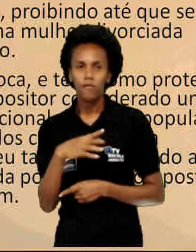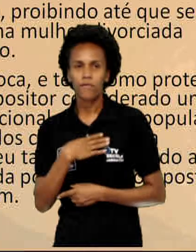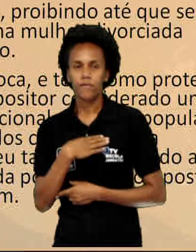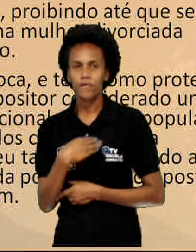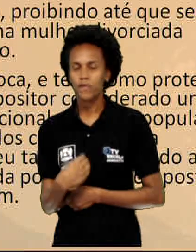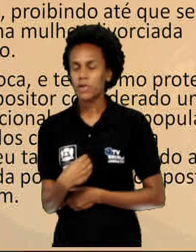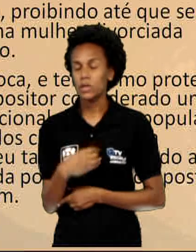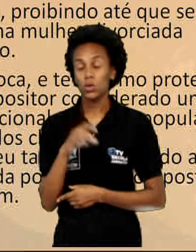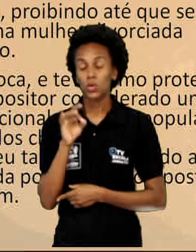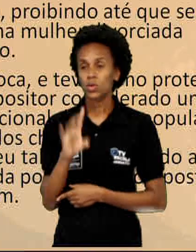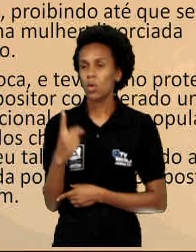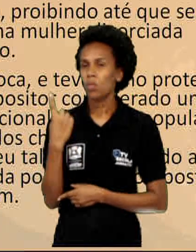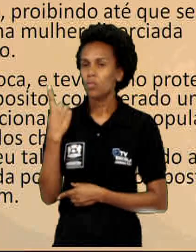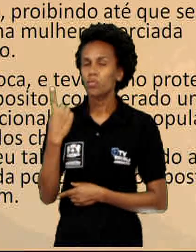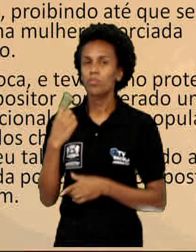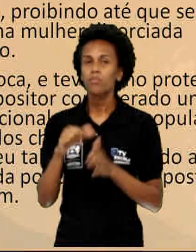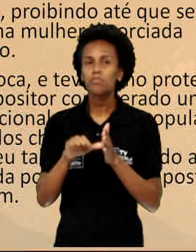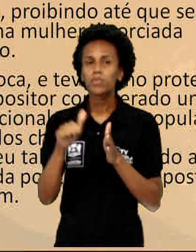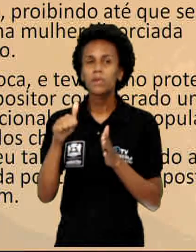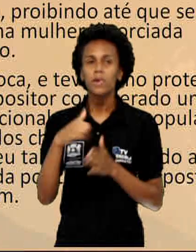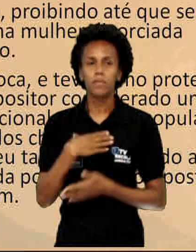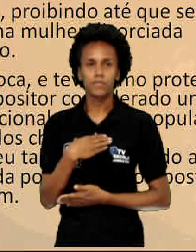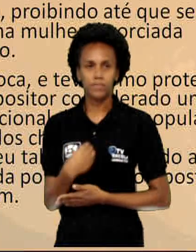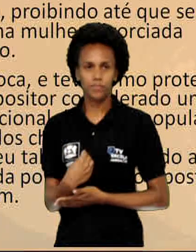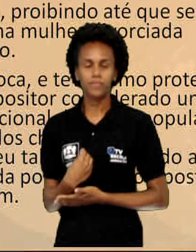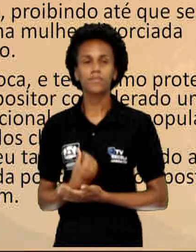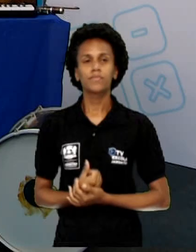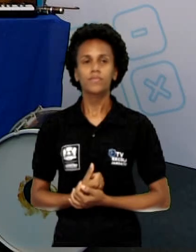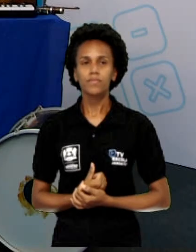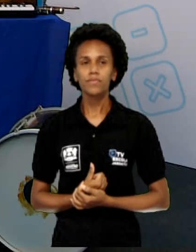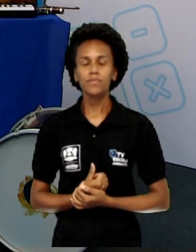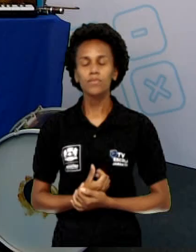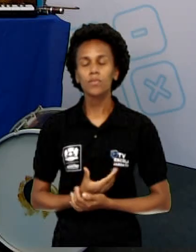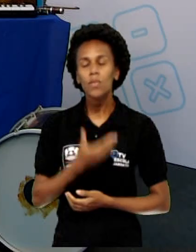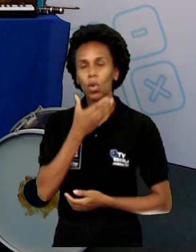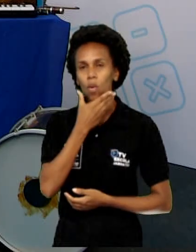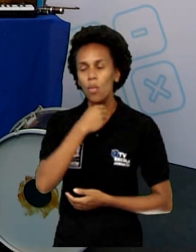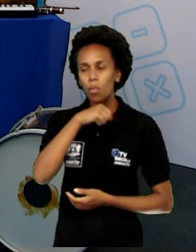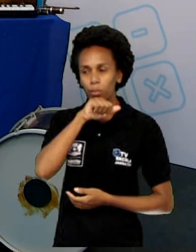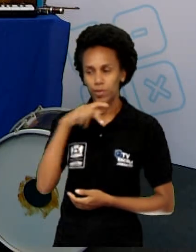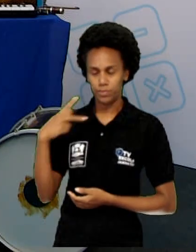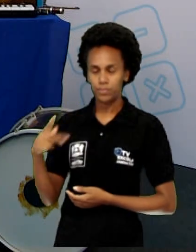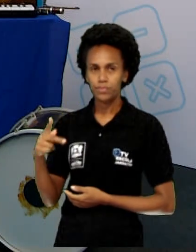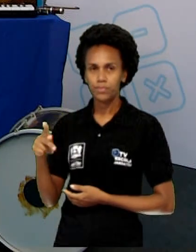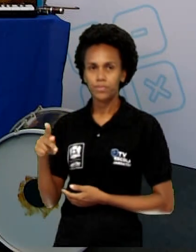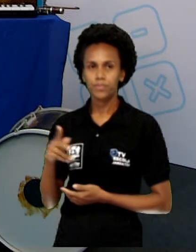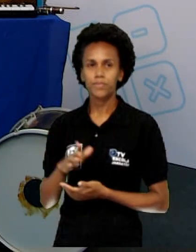apenas com o primogênito. O pai de Chiquinha Gonzaga